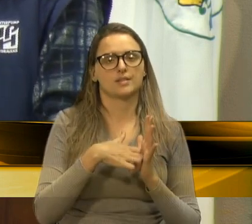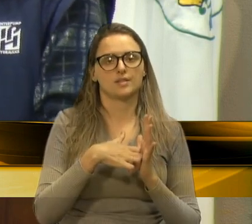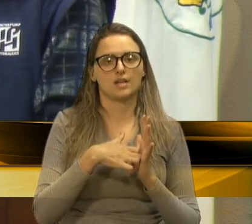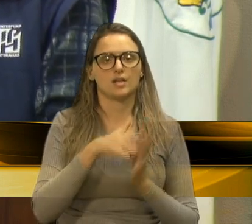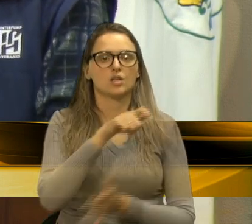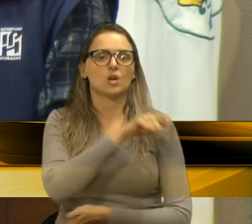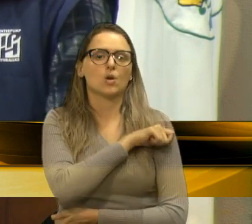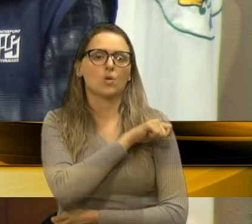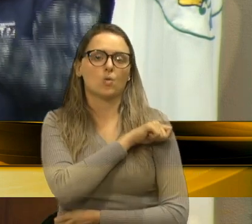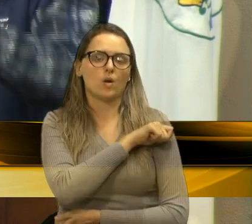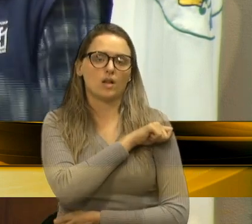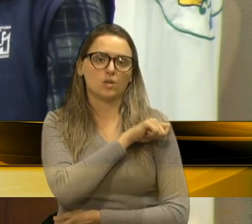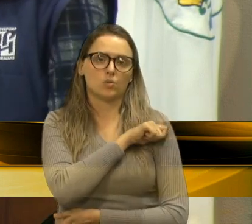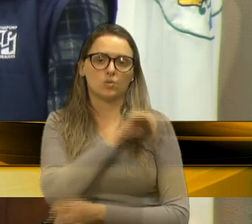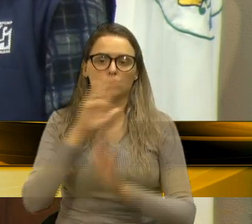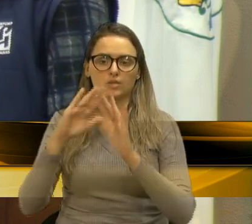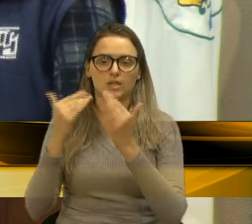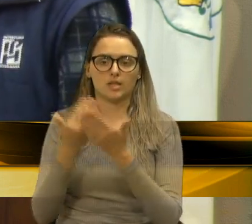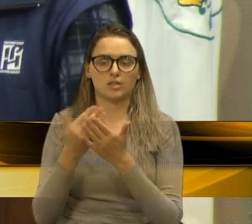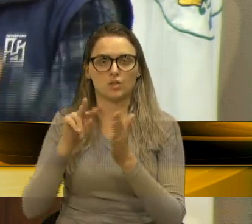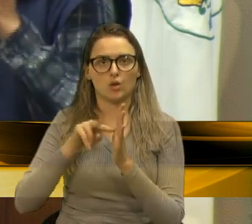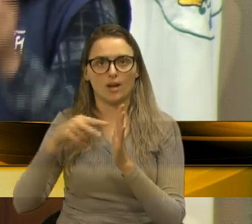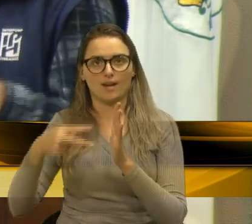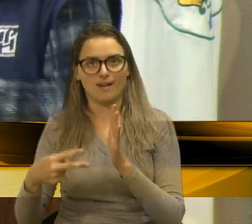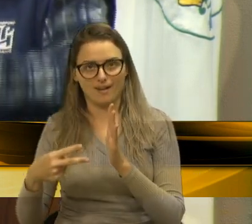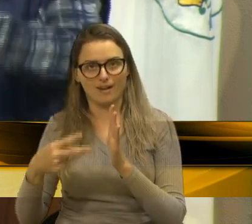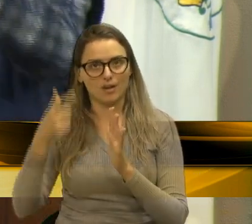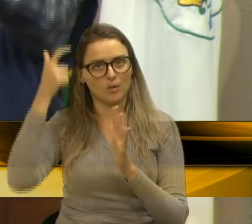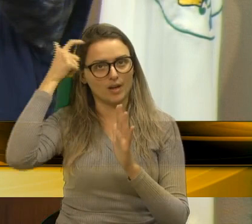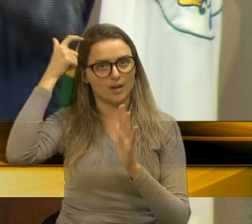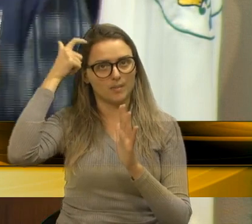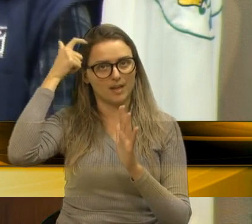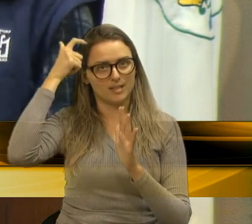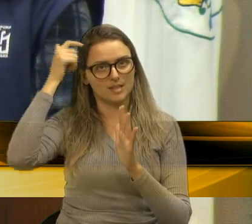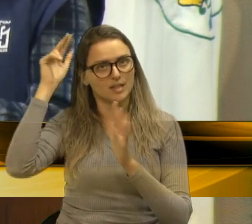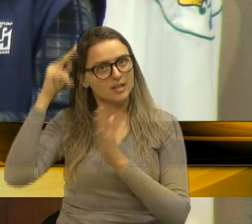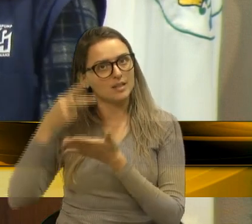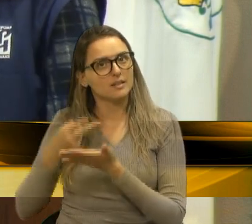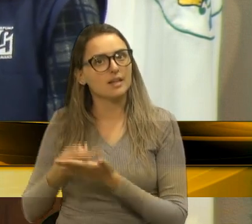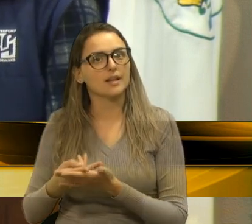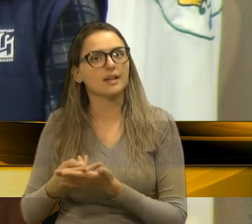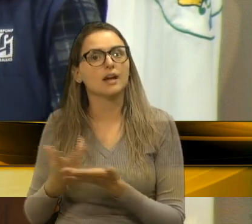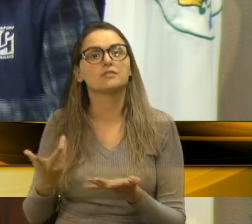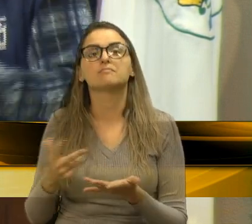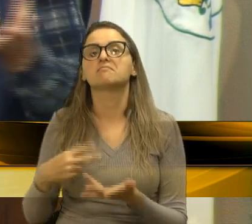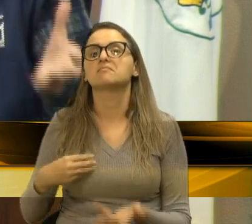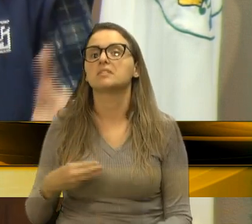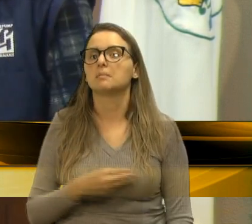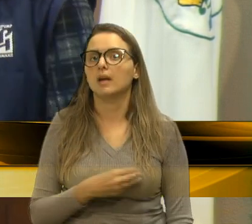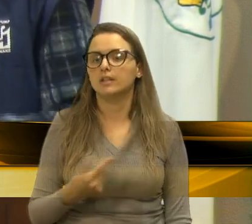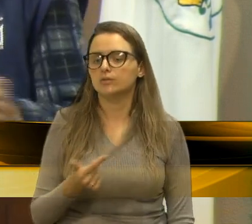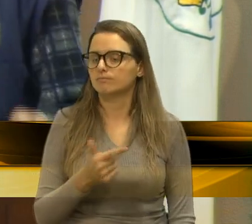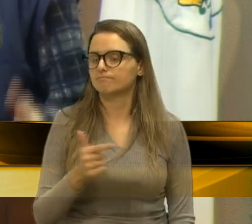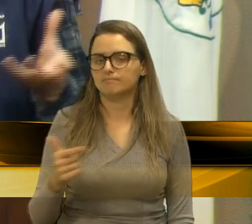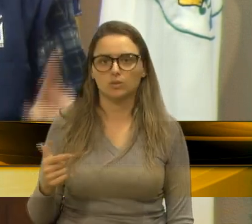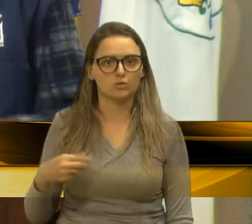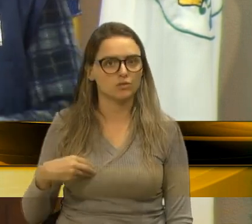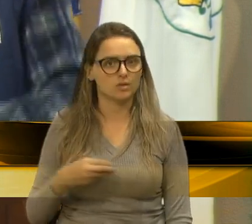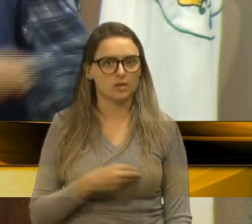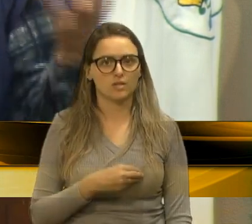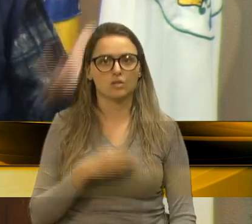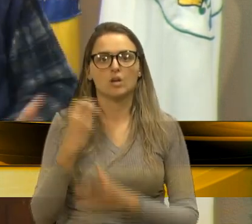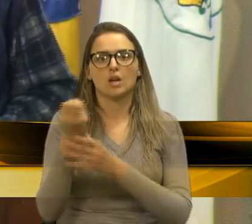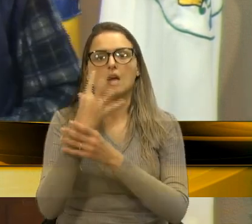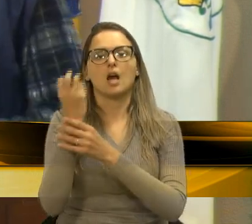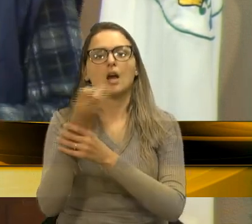aluno, caiu lá no colégio, você machucou lá a cabeça, estava lá deitado e cadê o médico? Aí, para vir uma ambulância